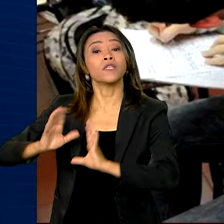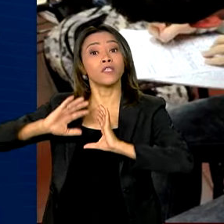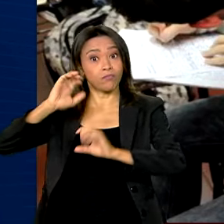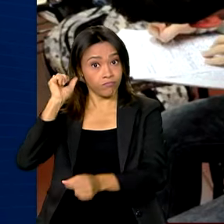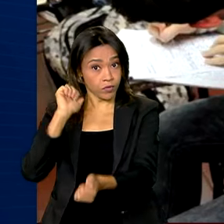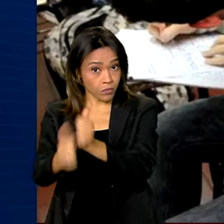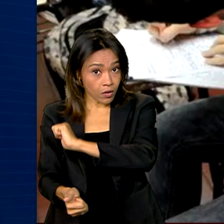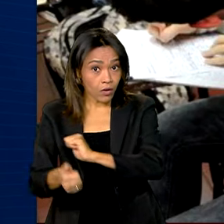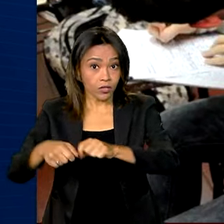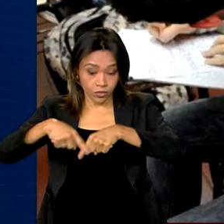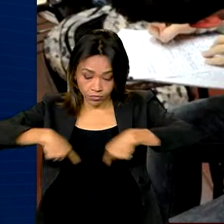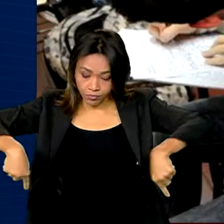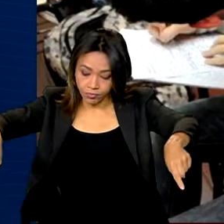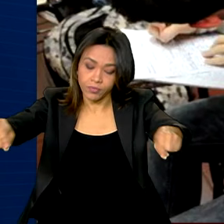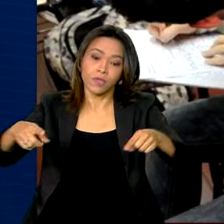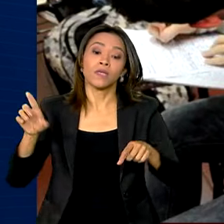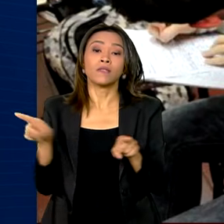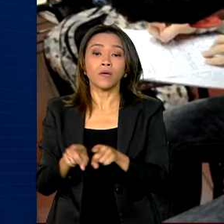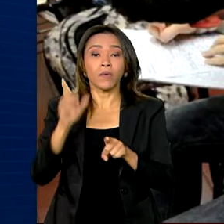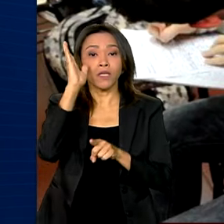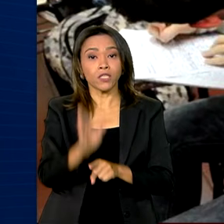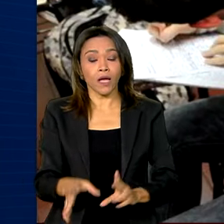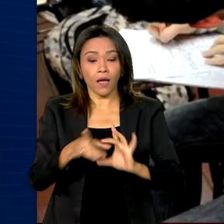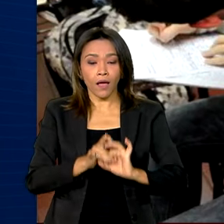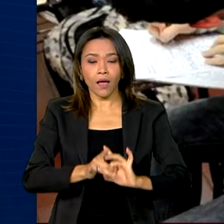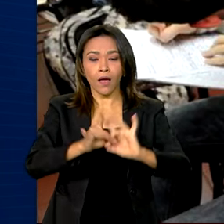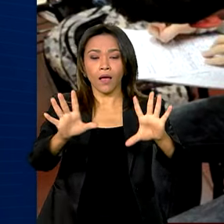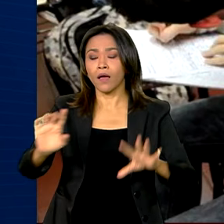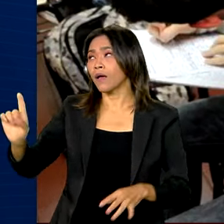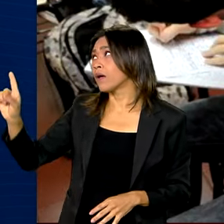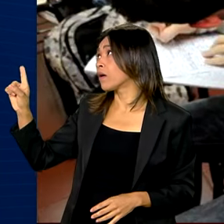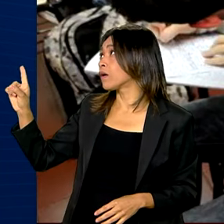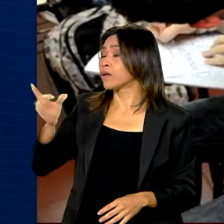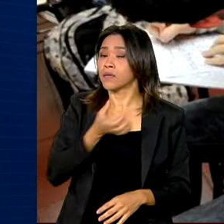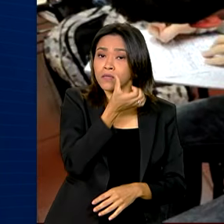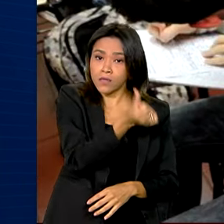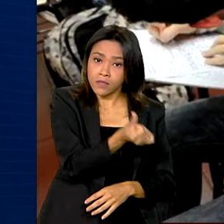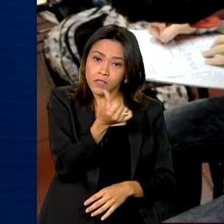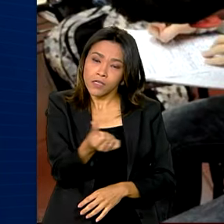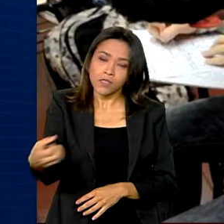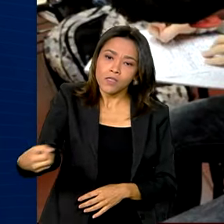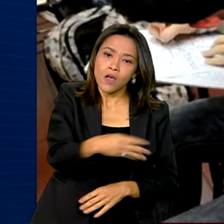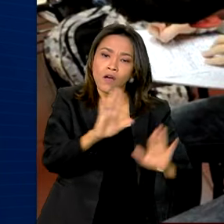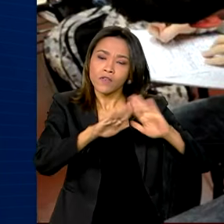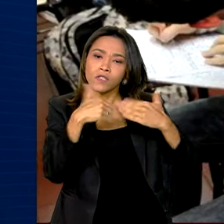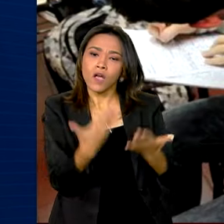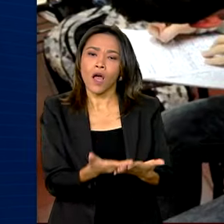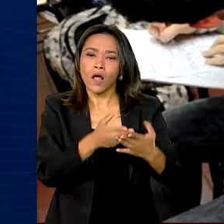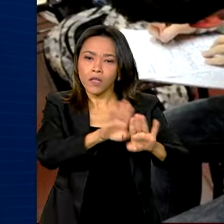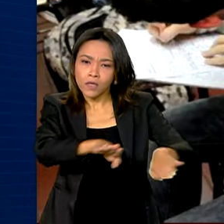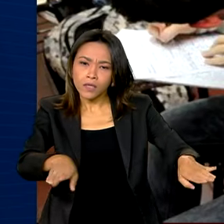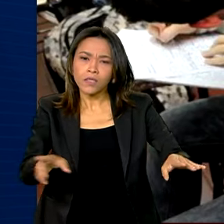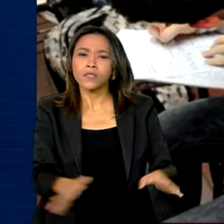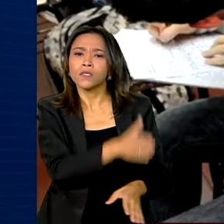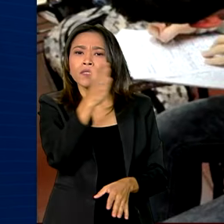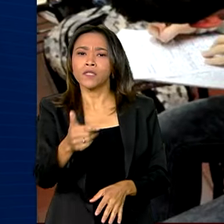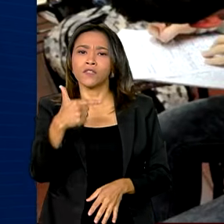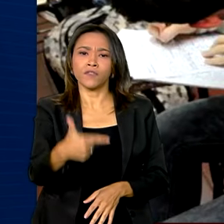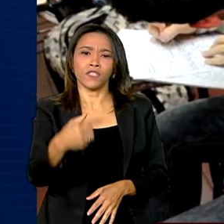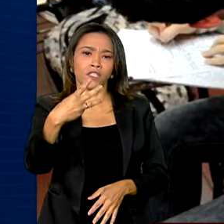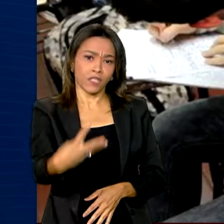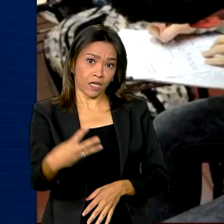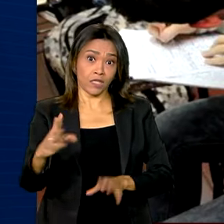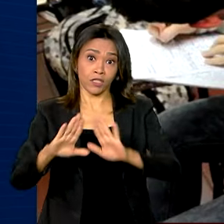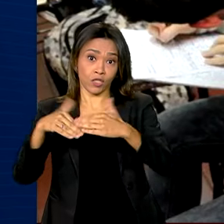Ainda foi autorizada a construção de 66 novas creches e de 23 escolas em